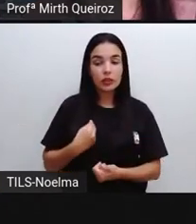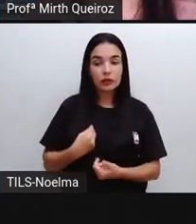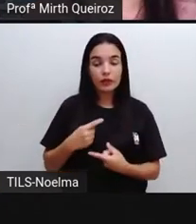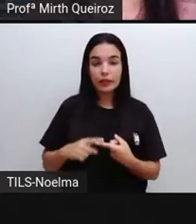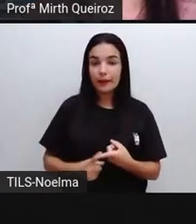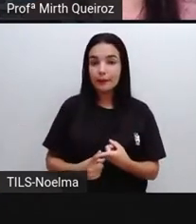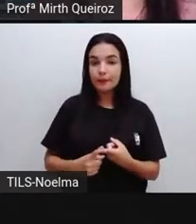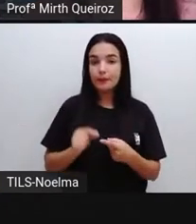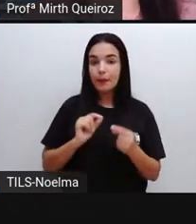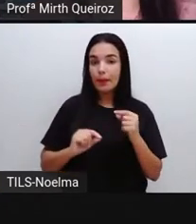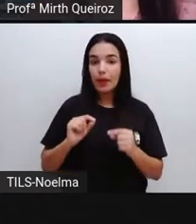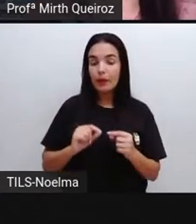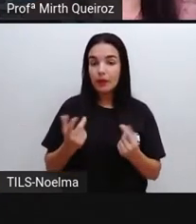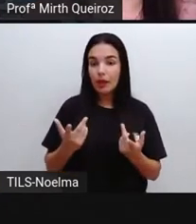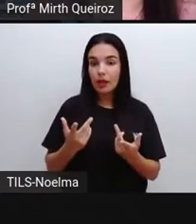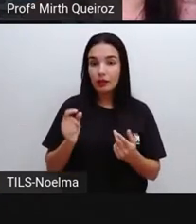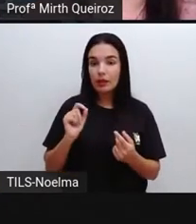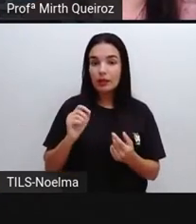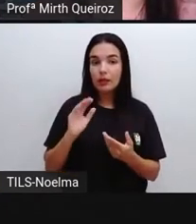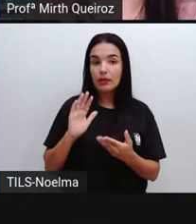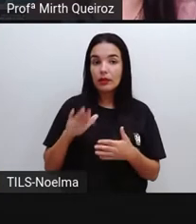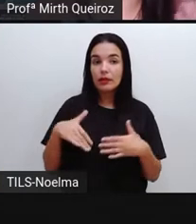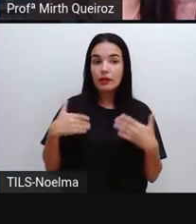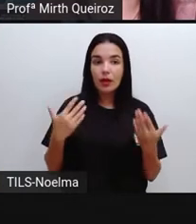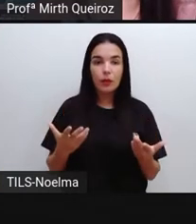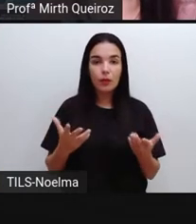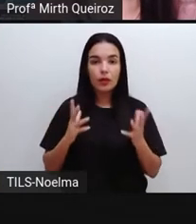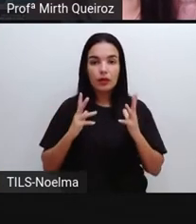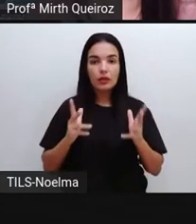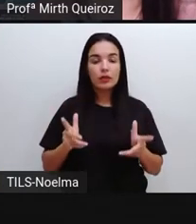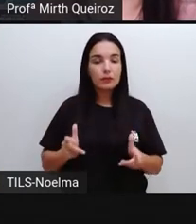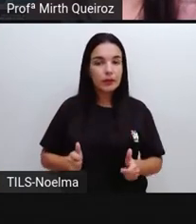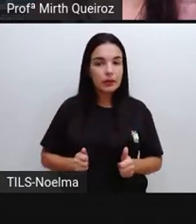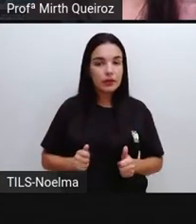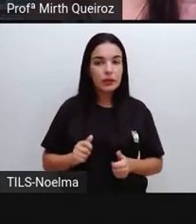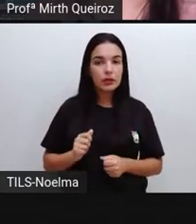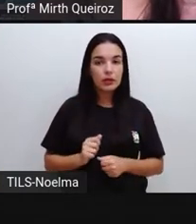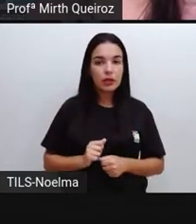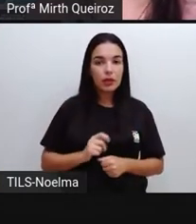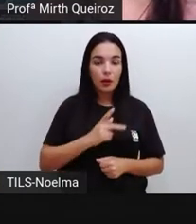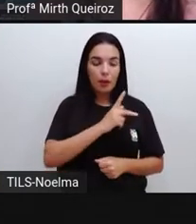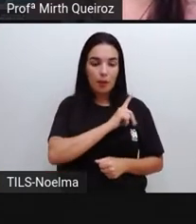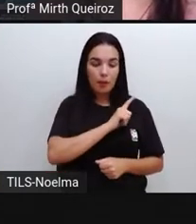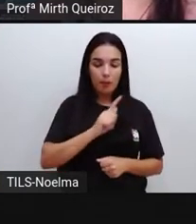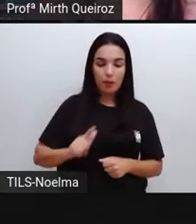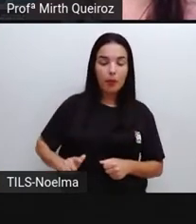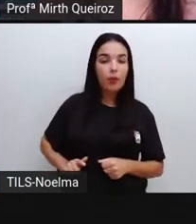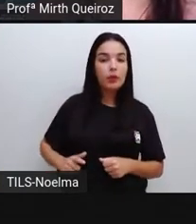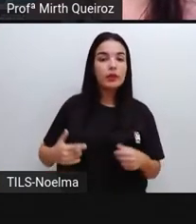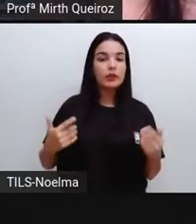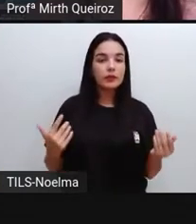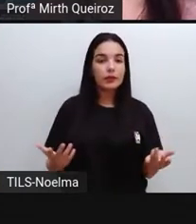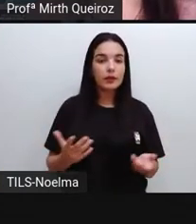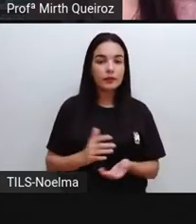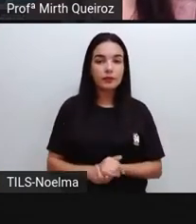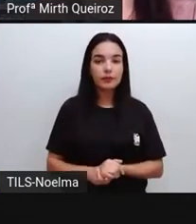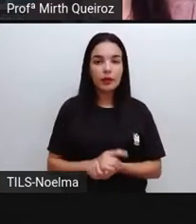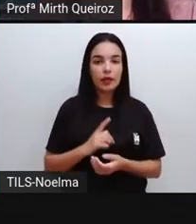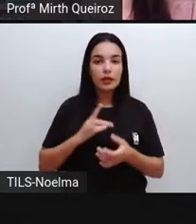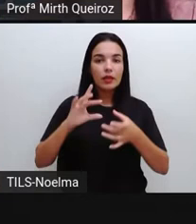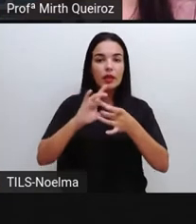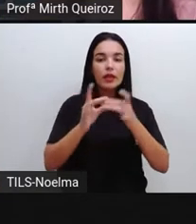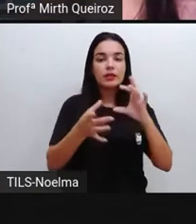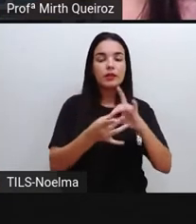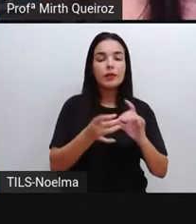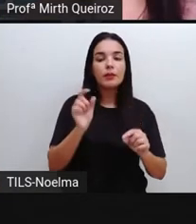naturais. O que seria então o saneamento básico, né? O que estaria envolvido aí dentro desse saneamento básico? Vai estar relacionado